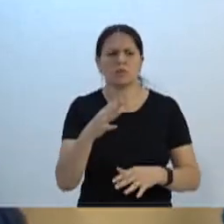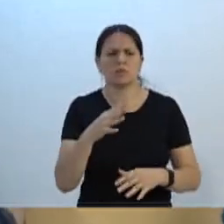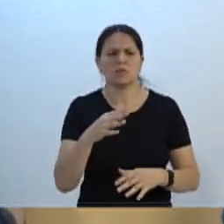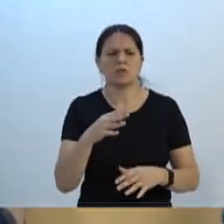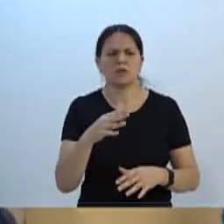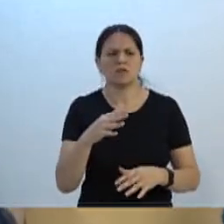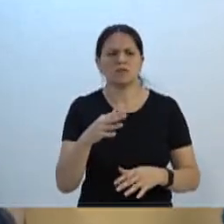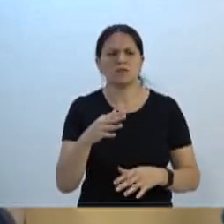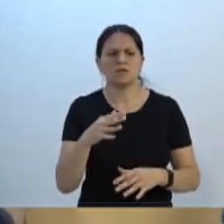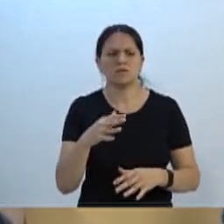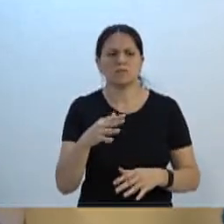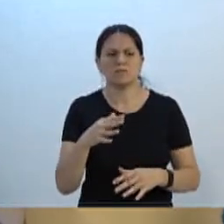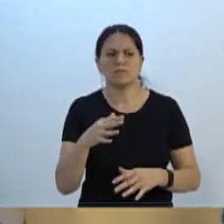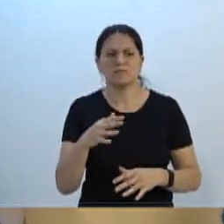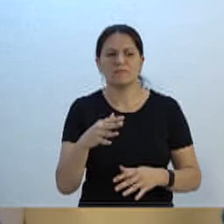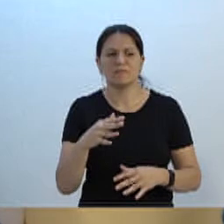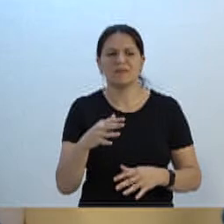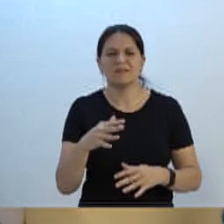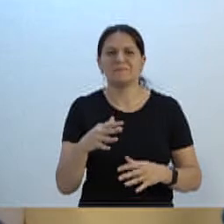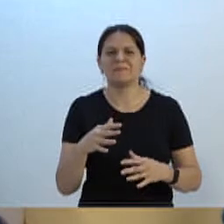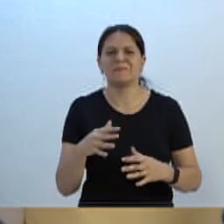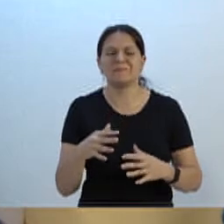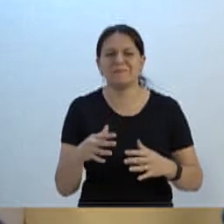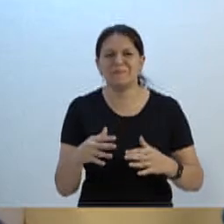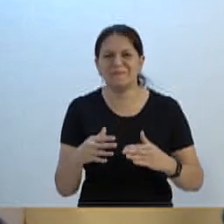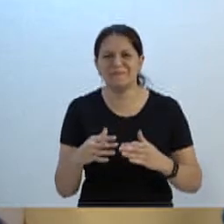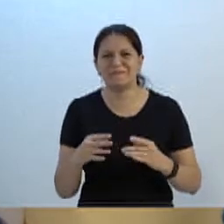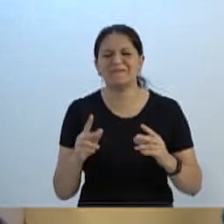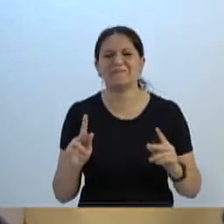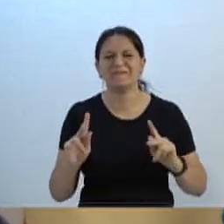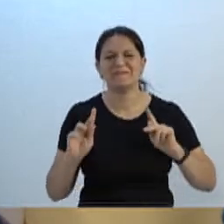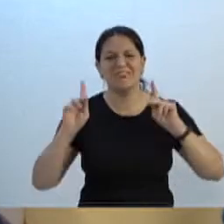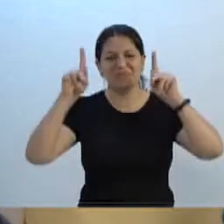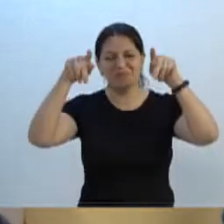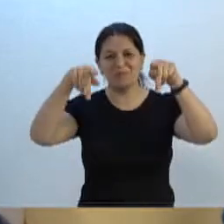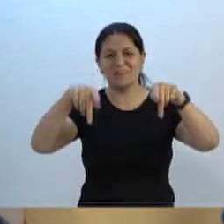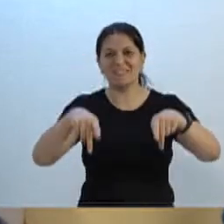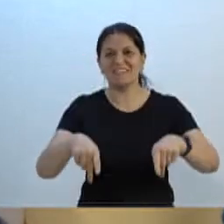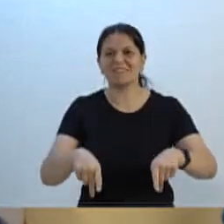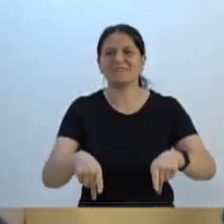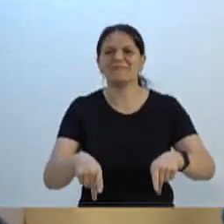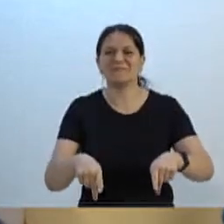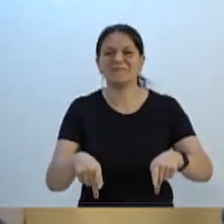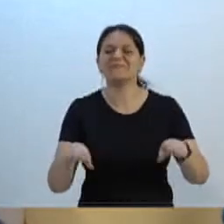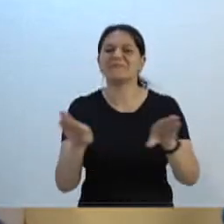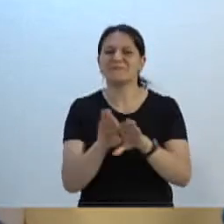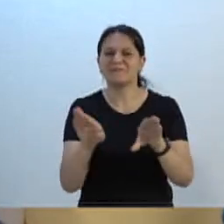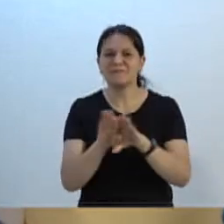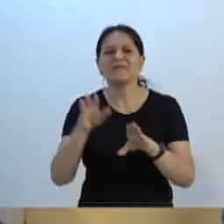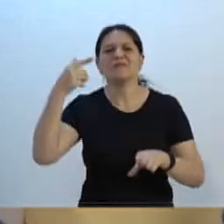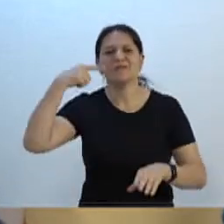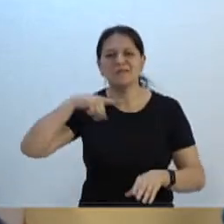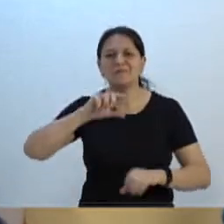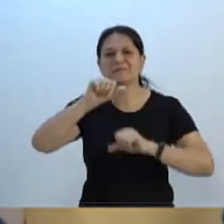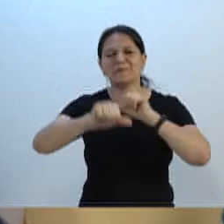Vai desatar o nó, vereador Adriano, vereador Caminho, eu tenho certeza, da Ligação Velha-Garcia.